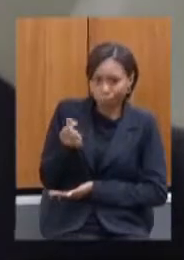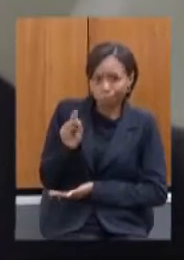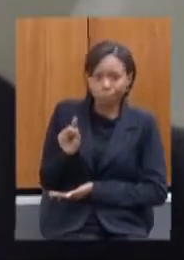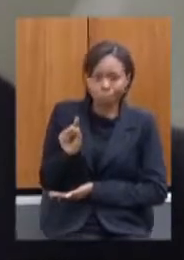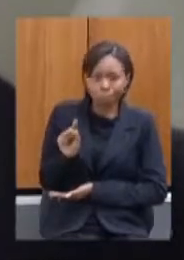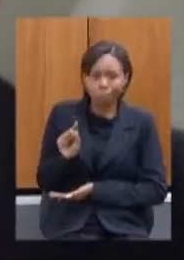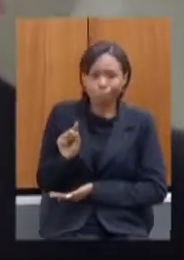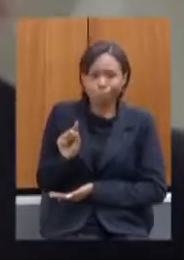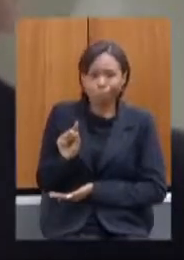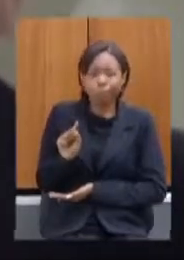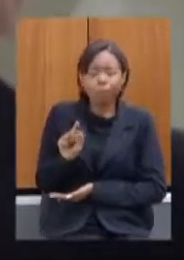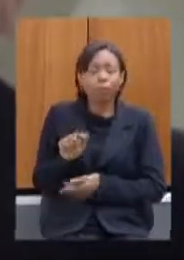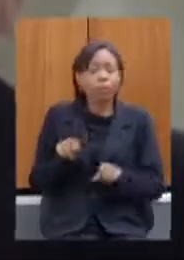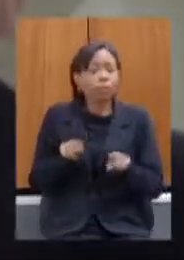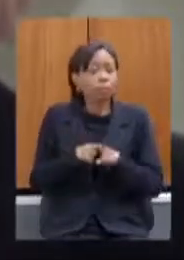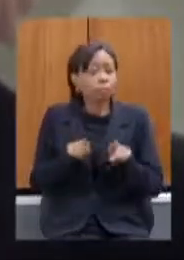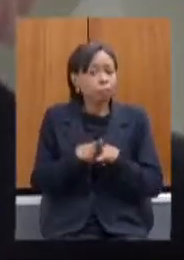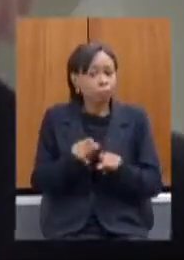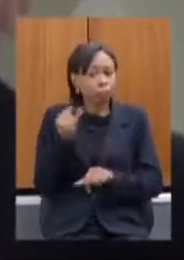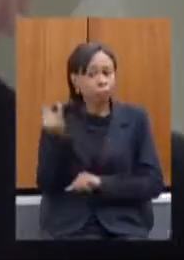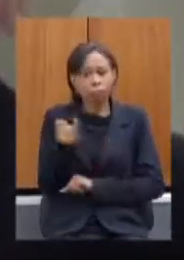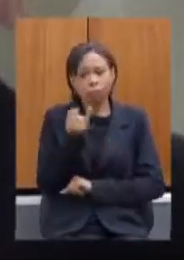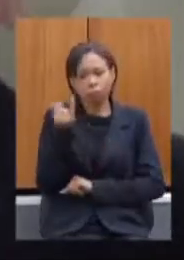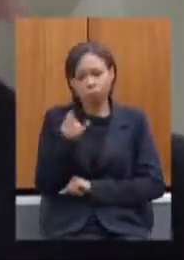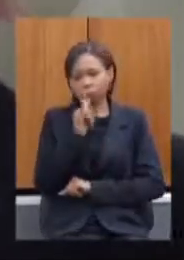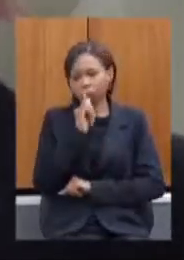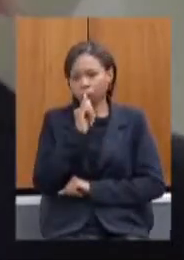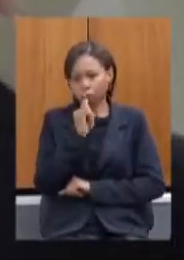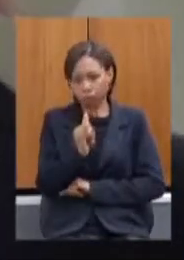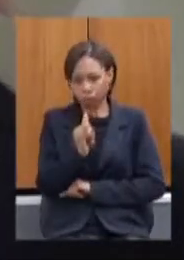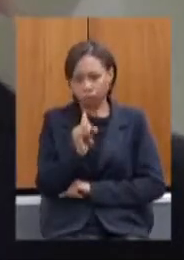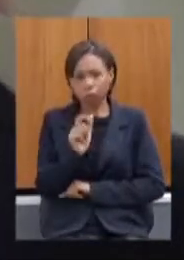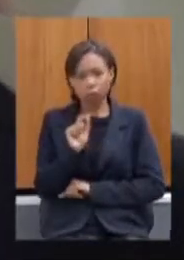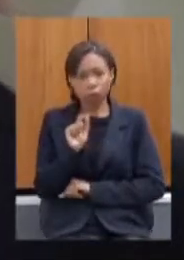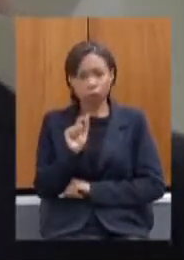importante dizer também deputada que